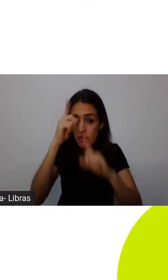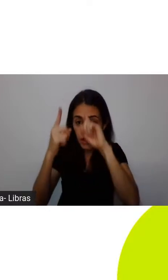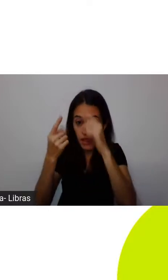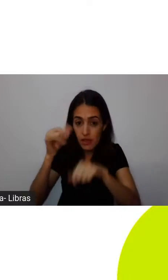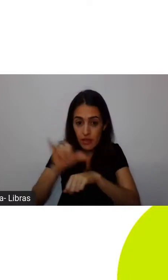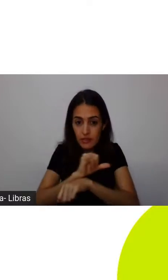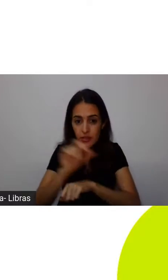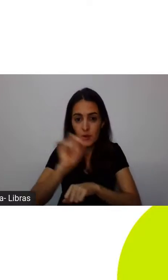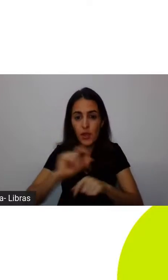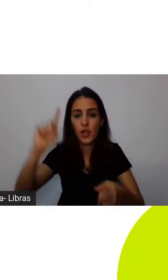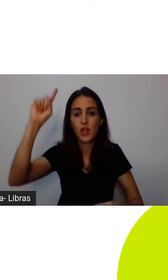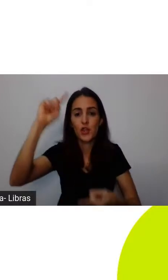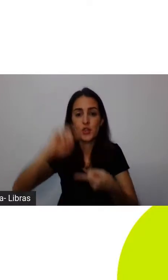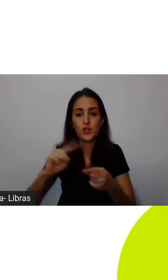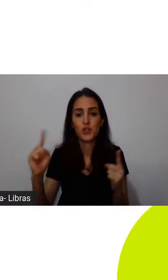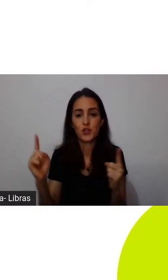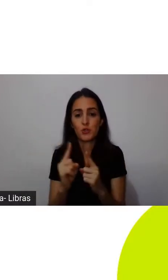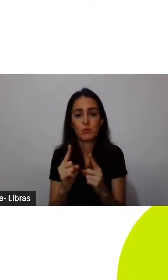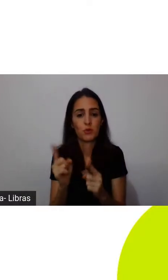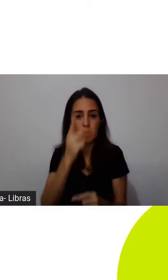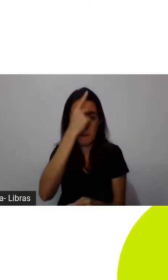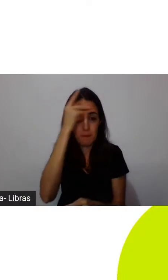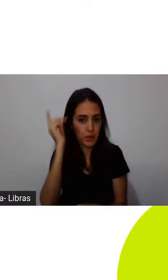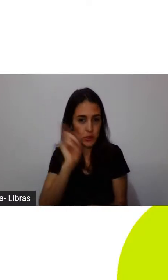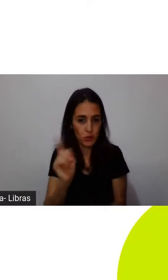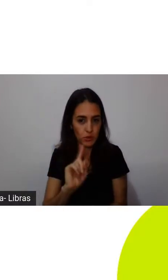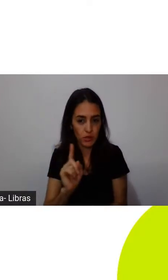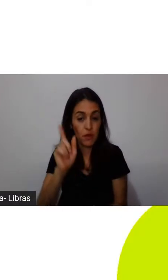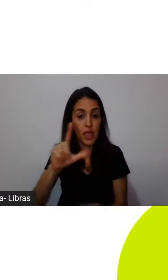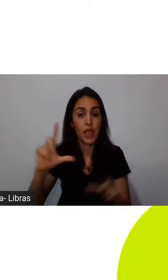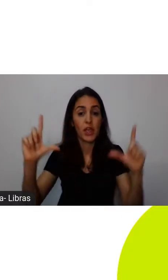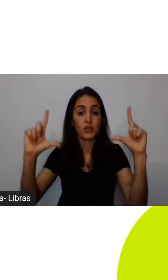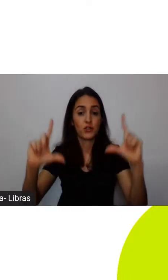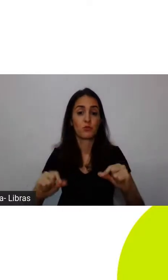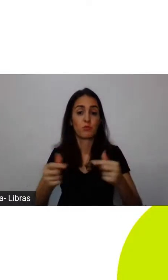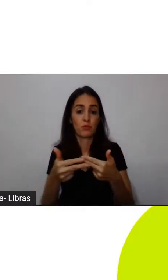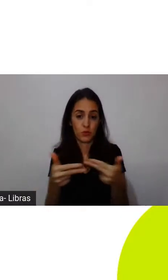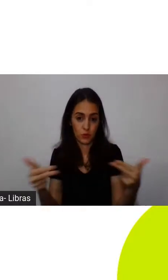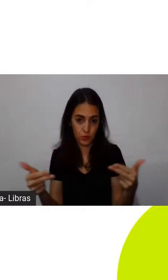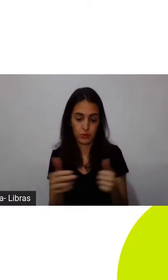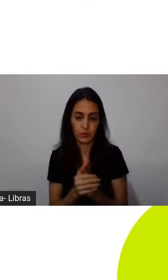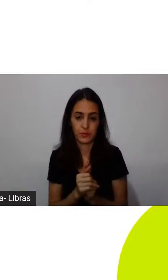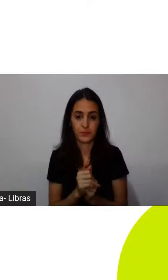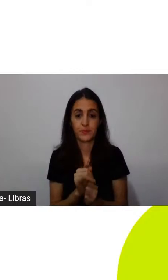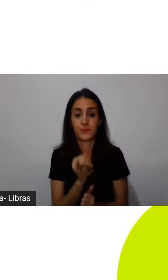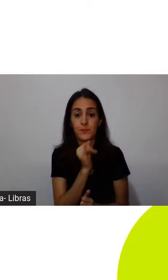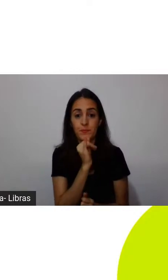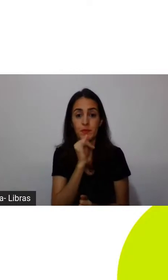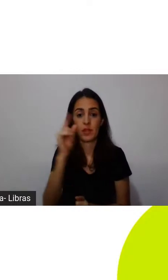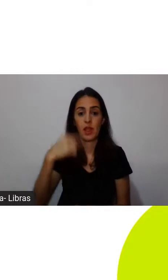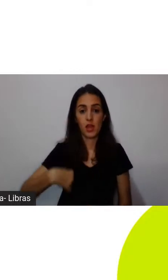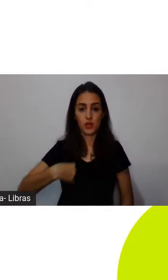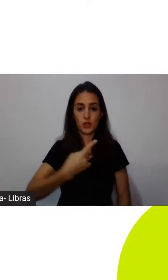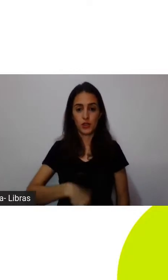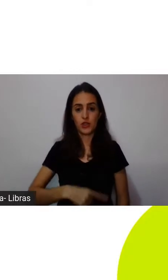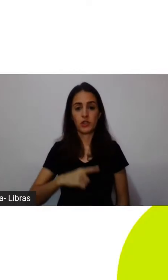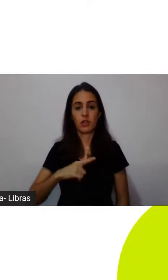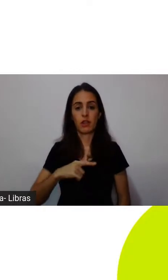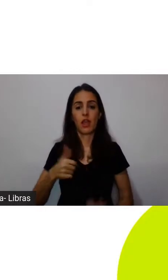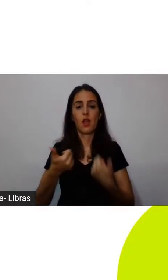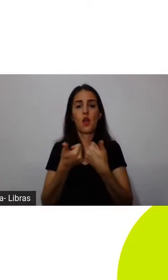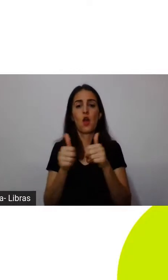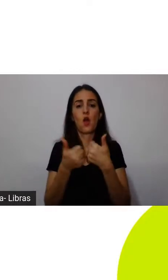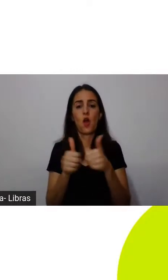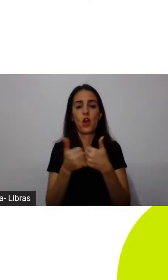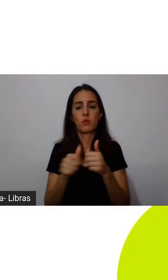em geral? O transporte público elétrico. A China já conta com mais de 300 mil ônibus elétricos.